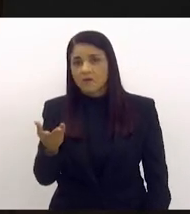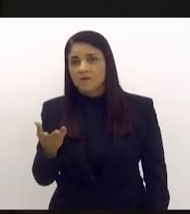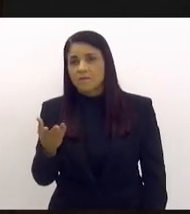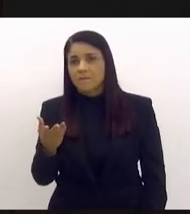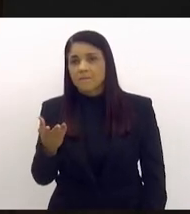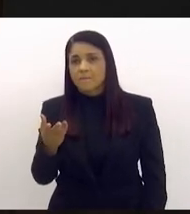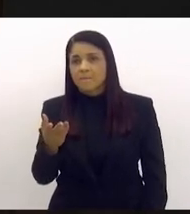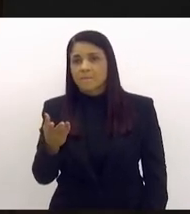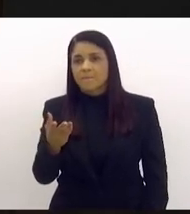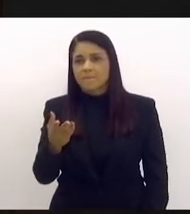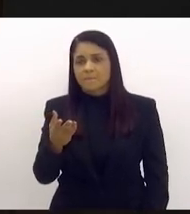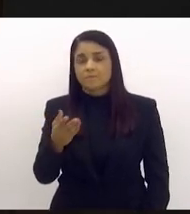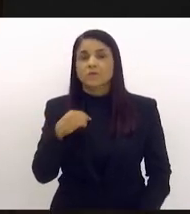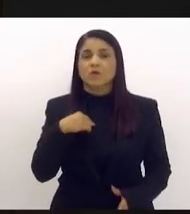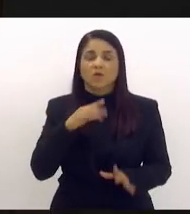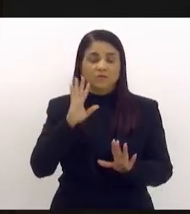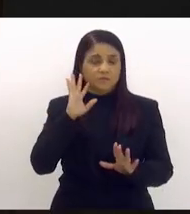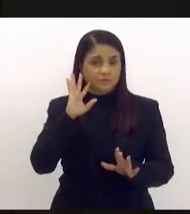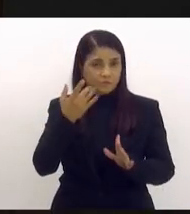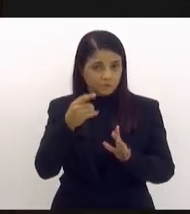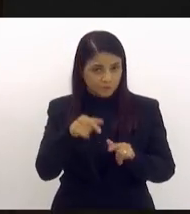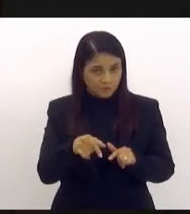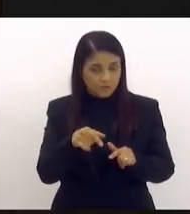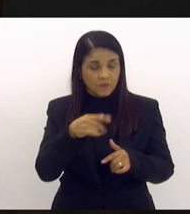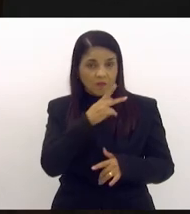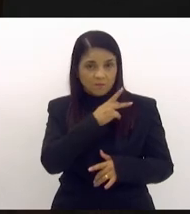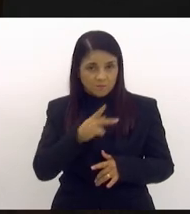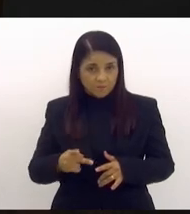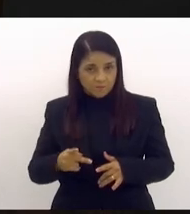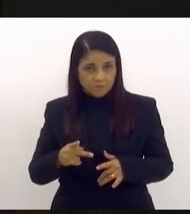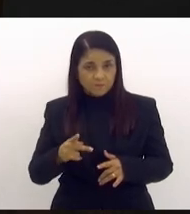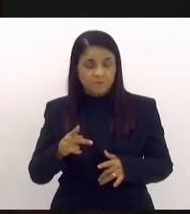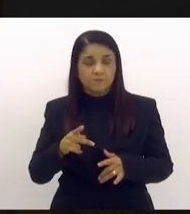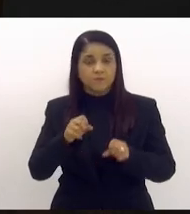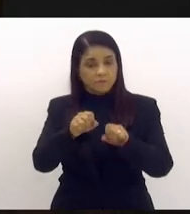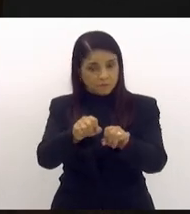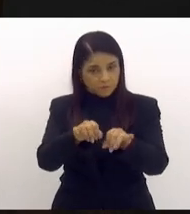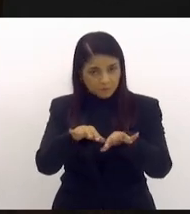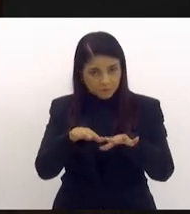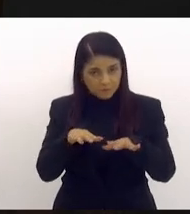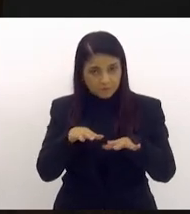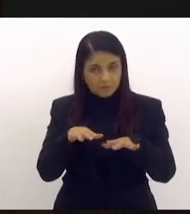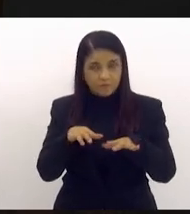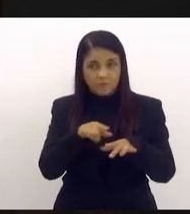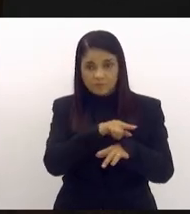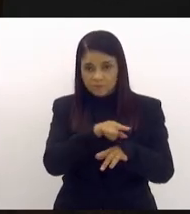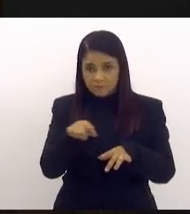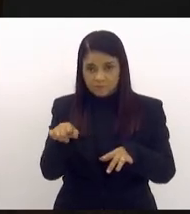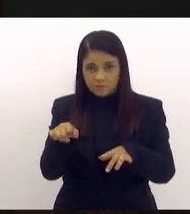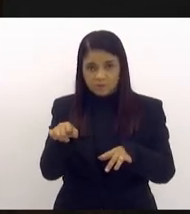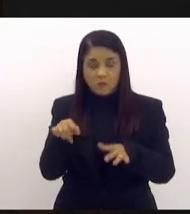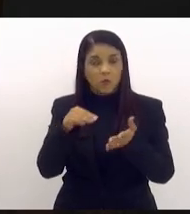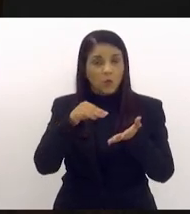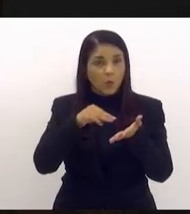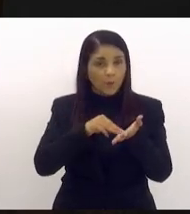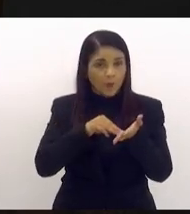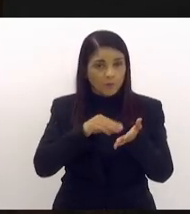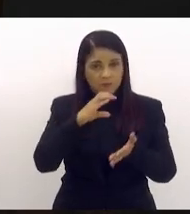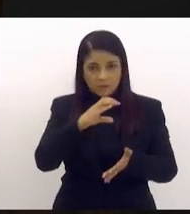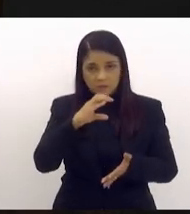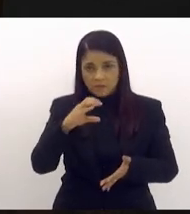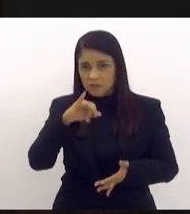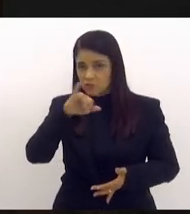Nós vamos fazer o seguinte, a presidência submete ao parlamento, enquanto os demais membros descem,